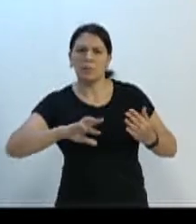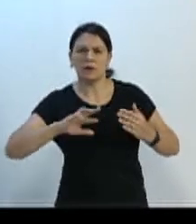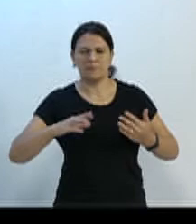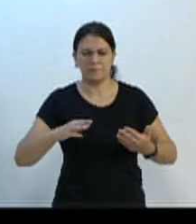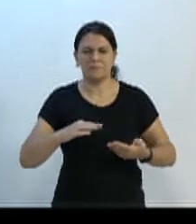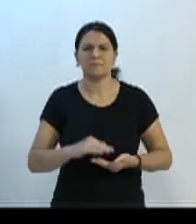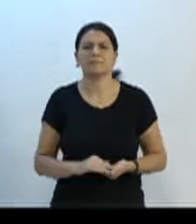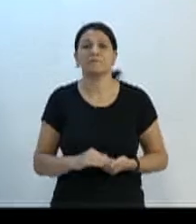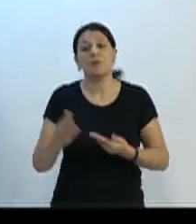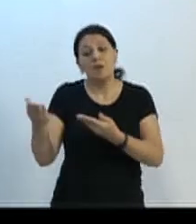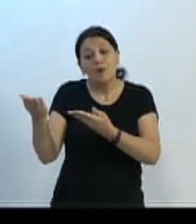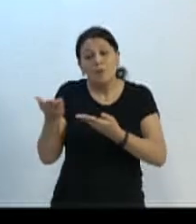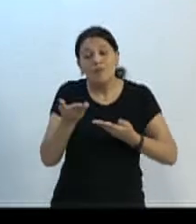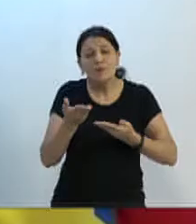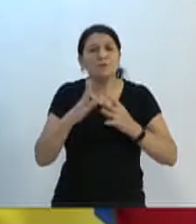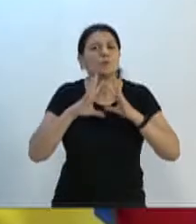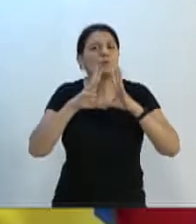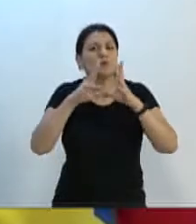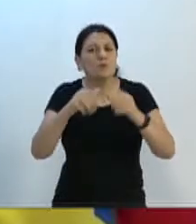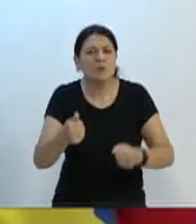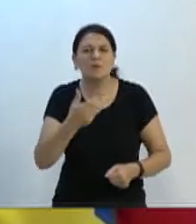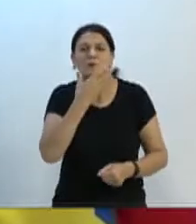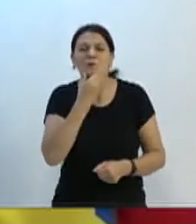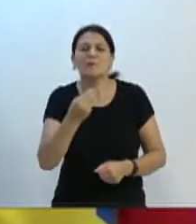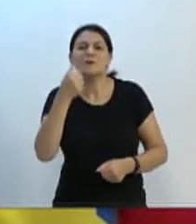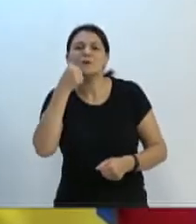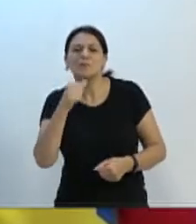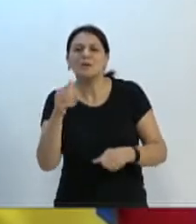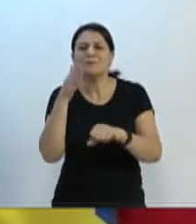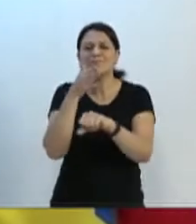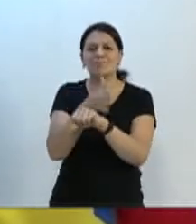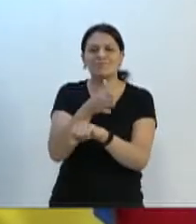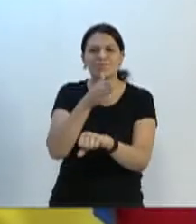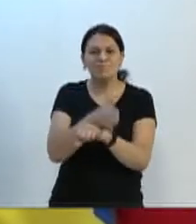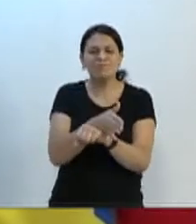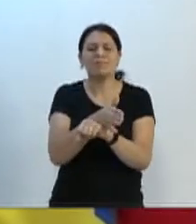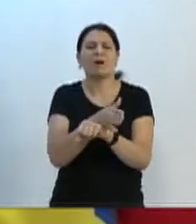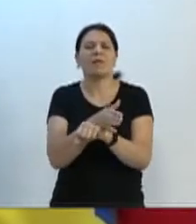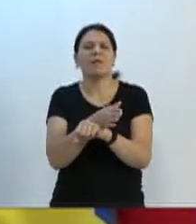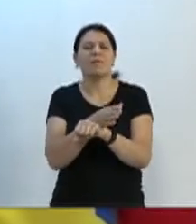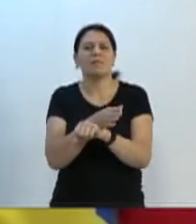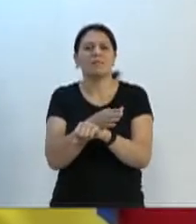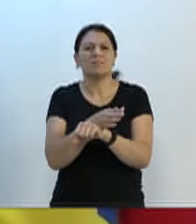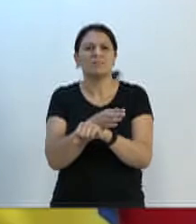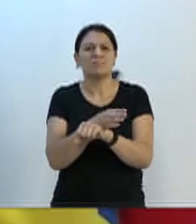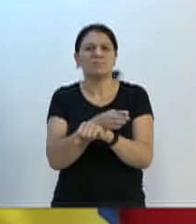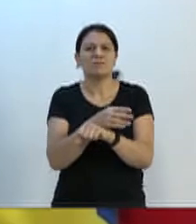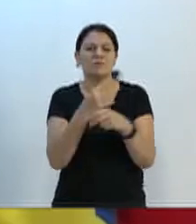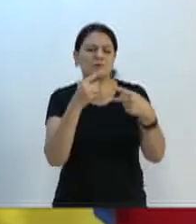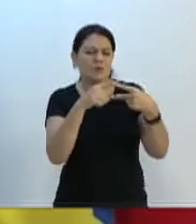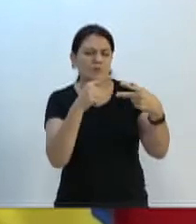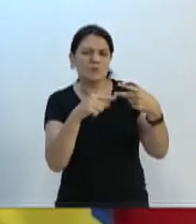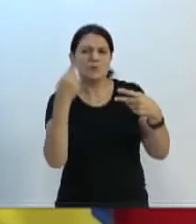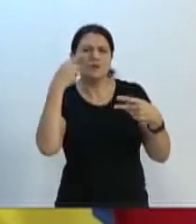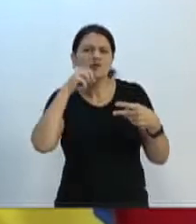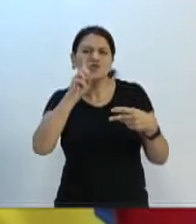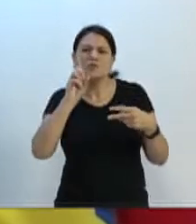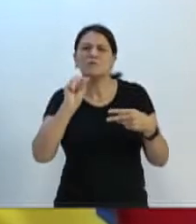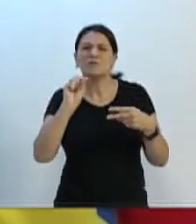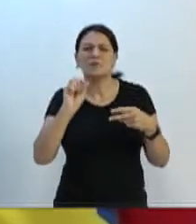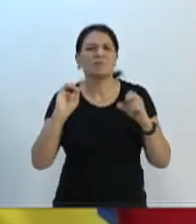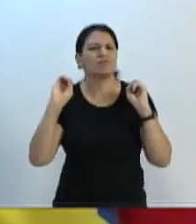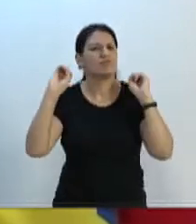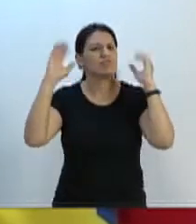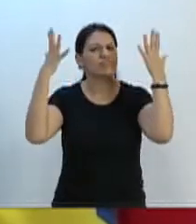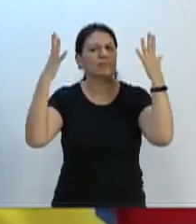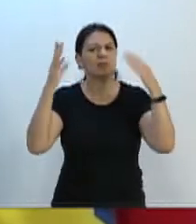Convidamos a todos e a todas a participarem dessas atividades para comemorar o